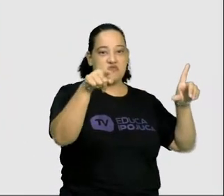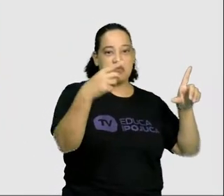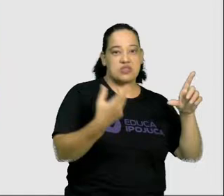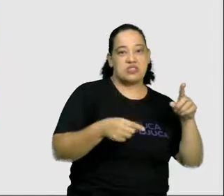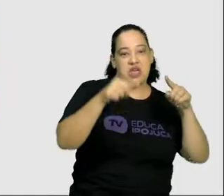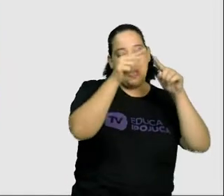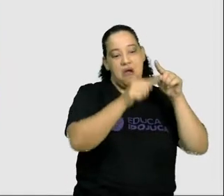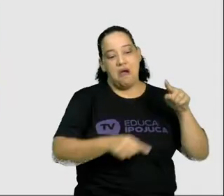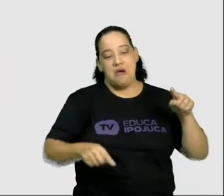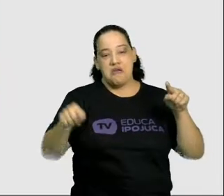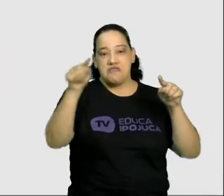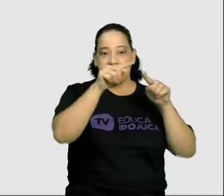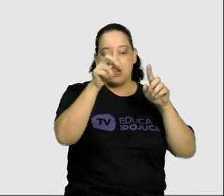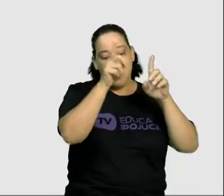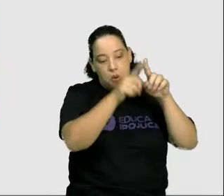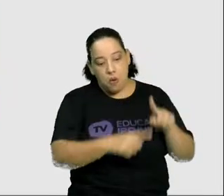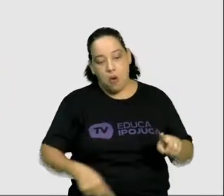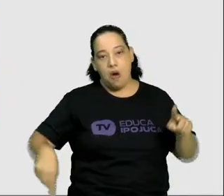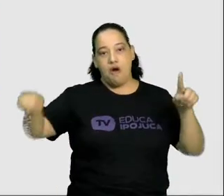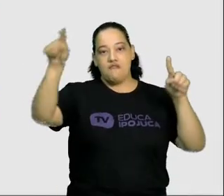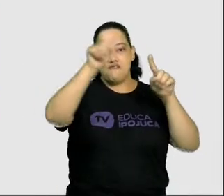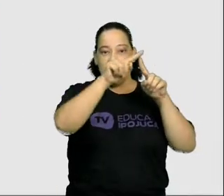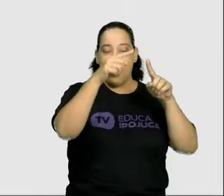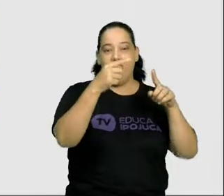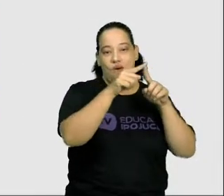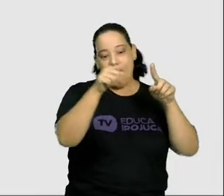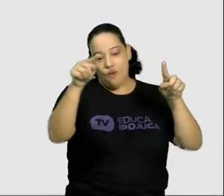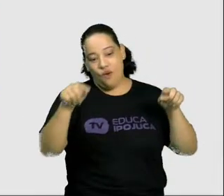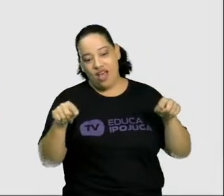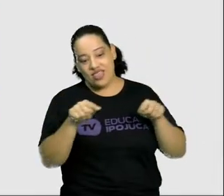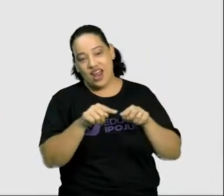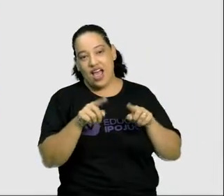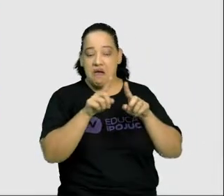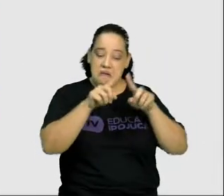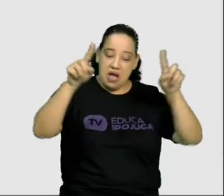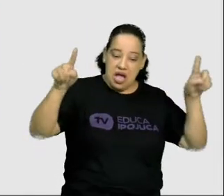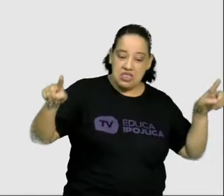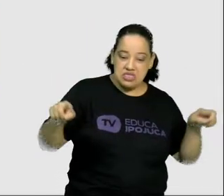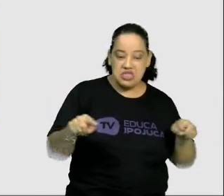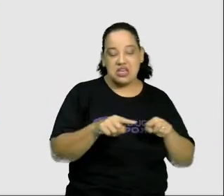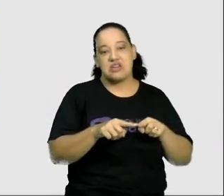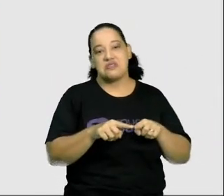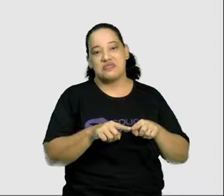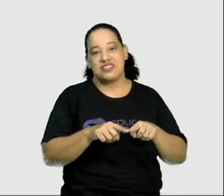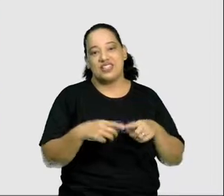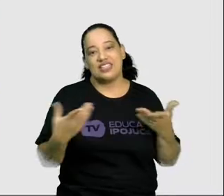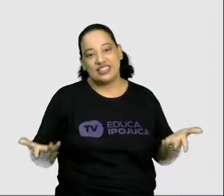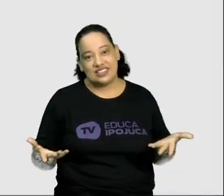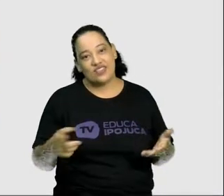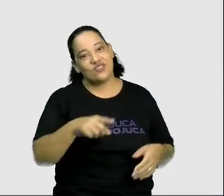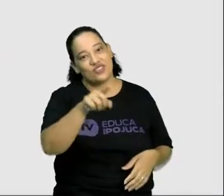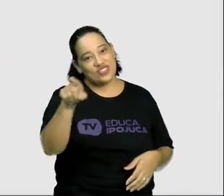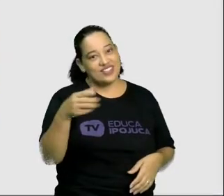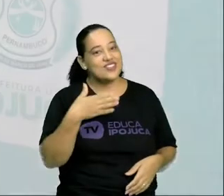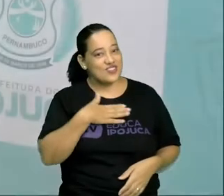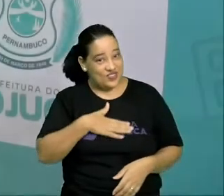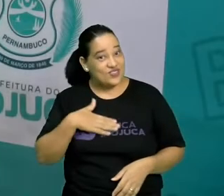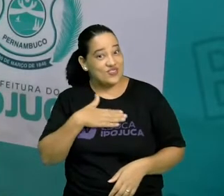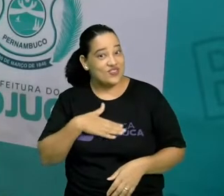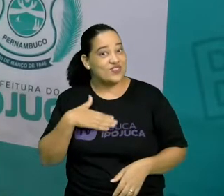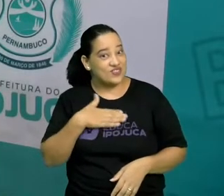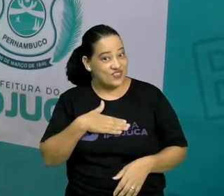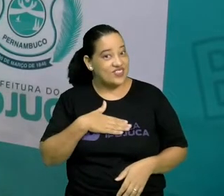ovais, triângulos, quadrados e retângulos. Então, crianças, vocês gostaram